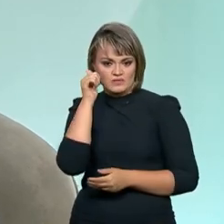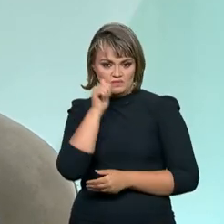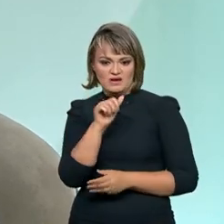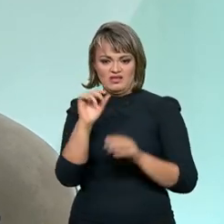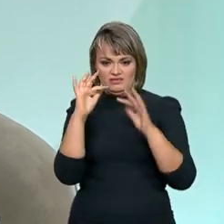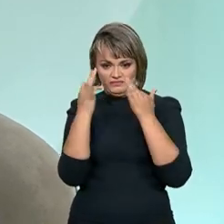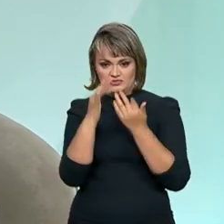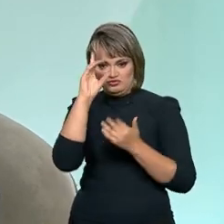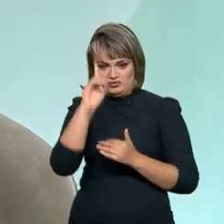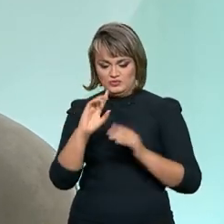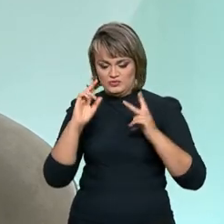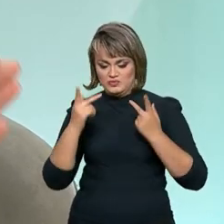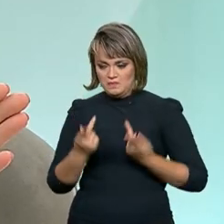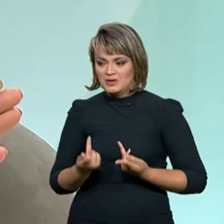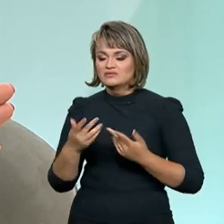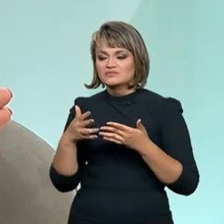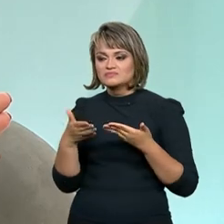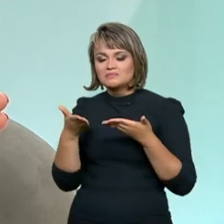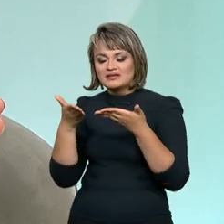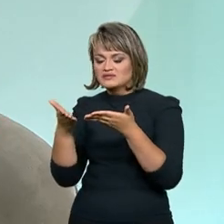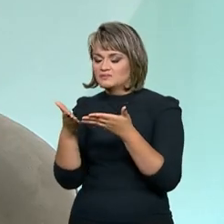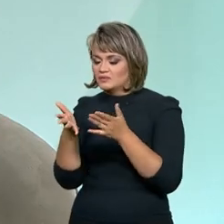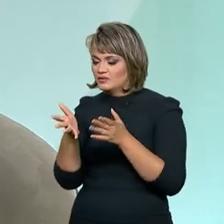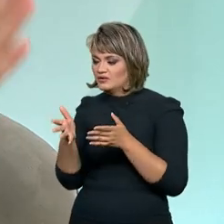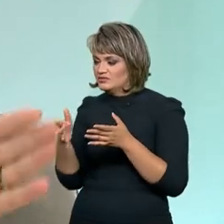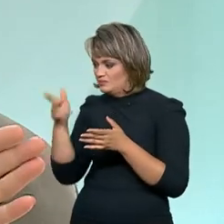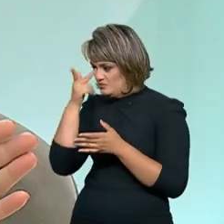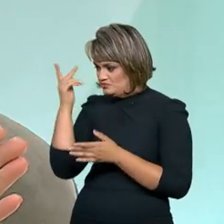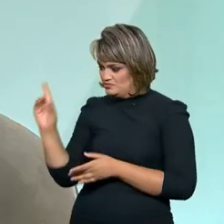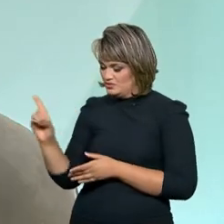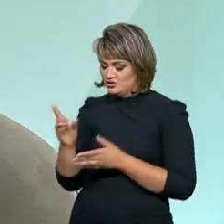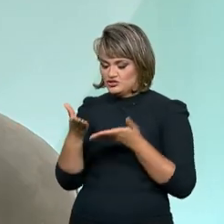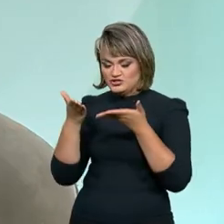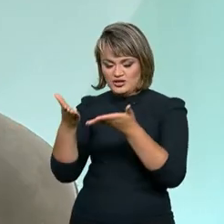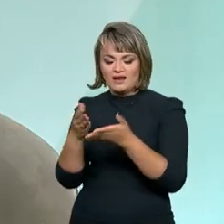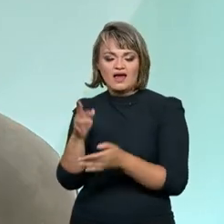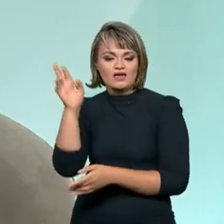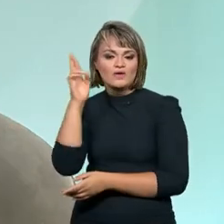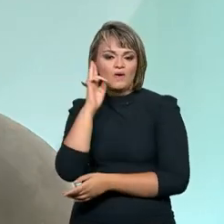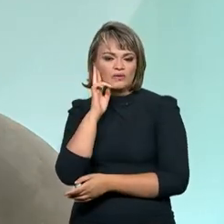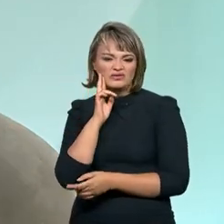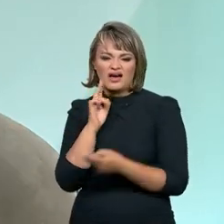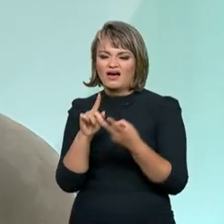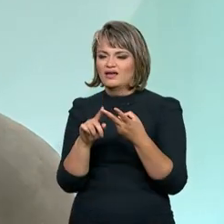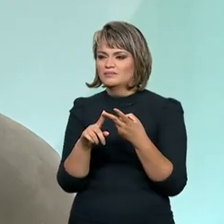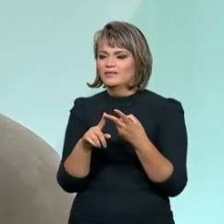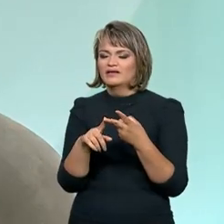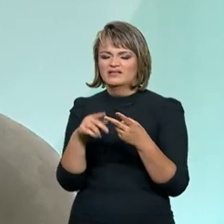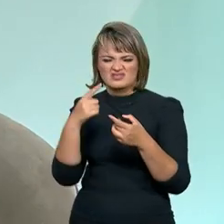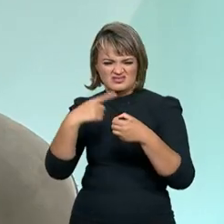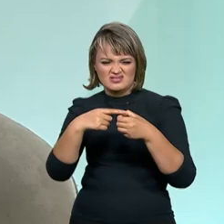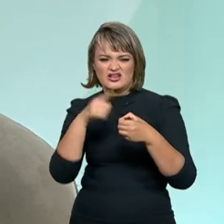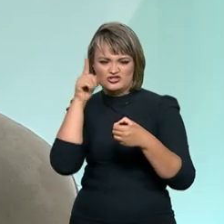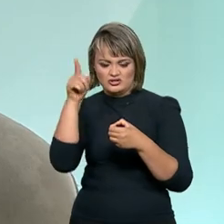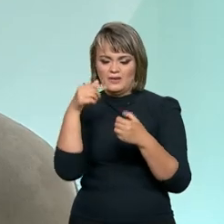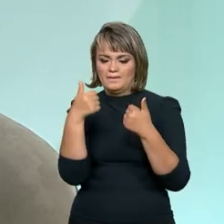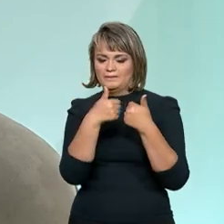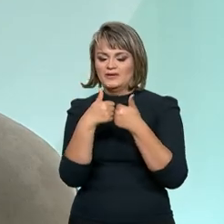Direitos Humanos ocorre desde a acolhida em Roraima, em Pacaraima, com os abrigos que são